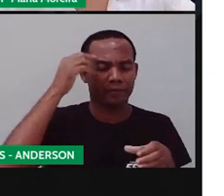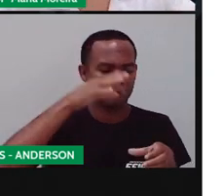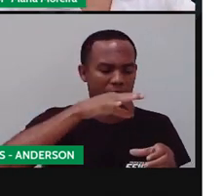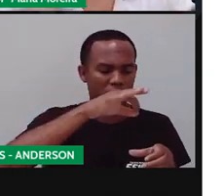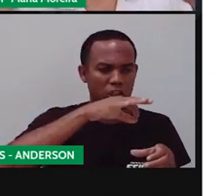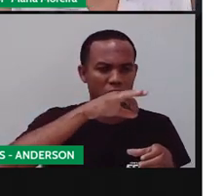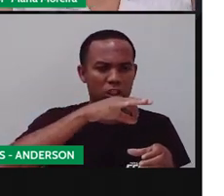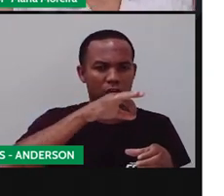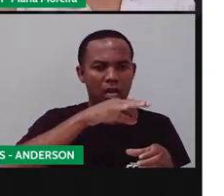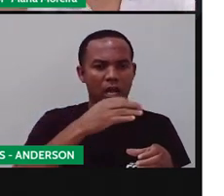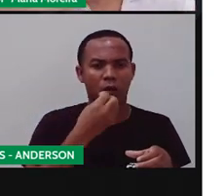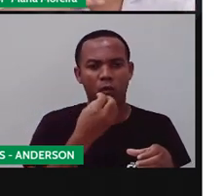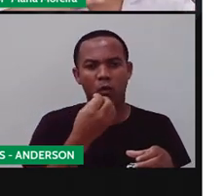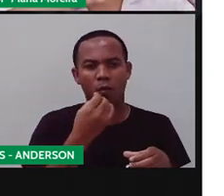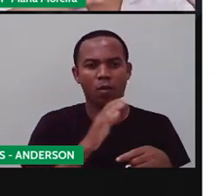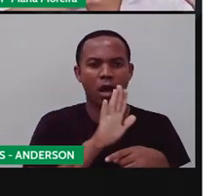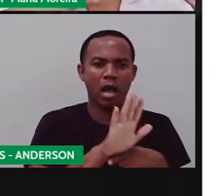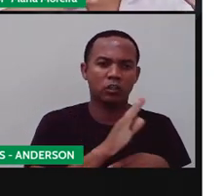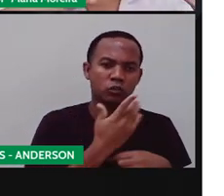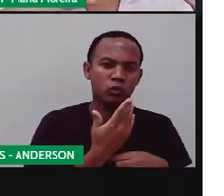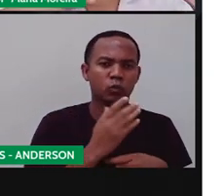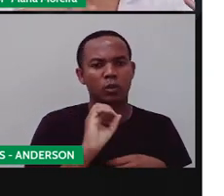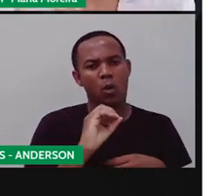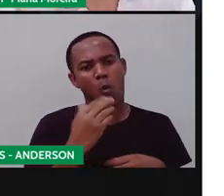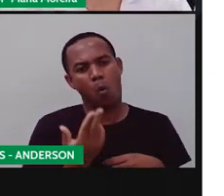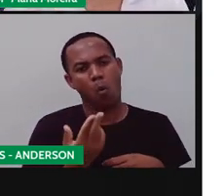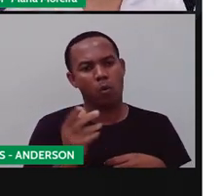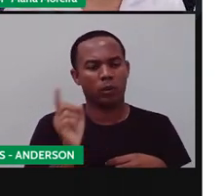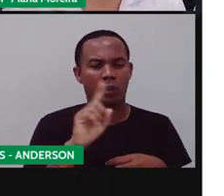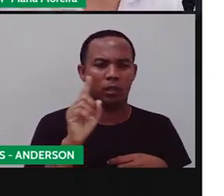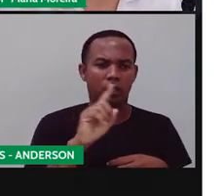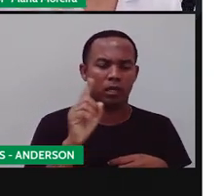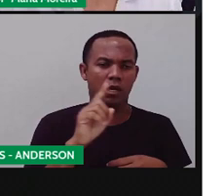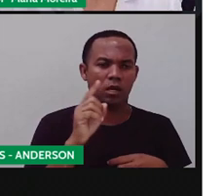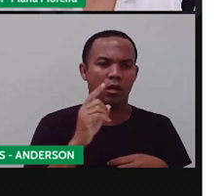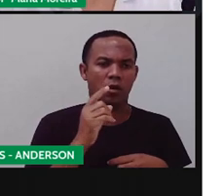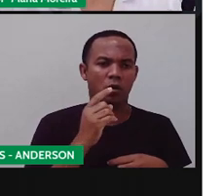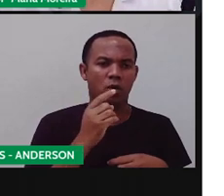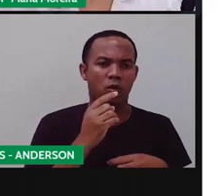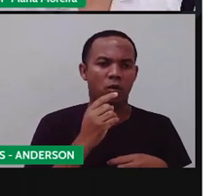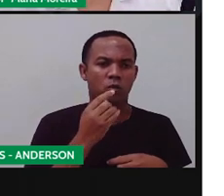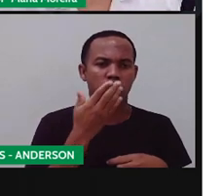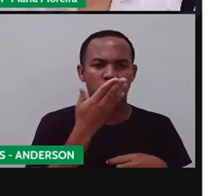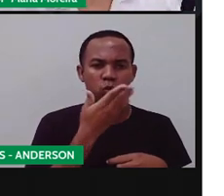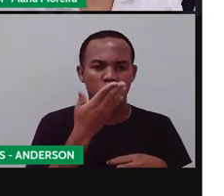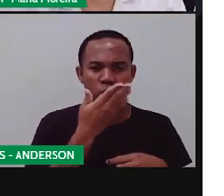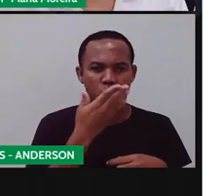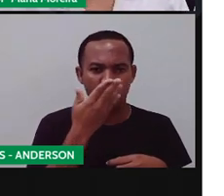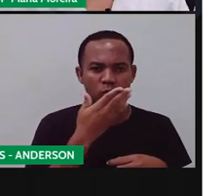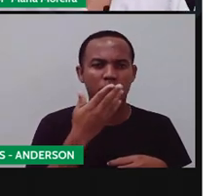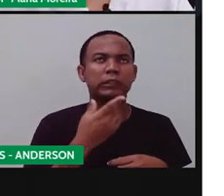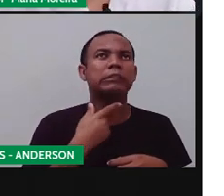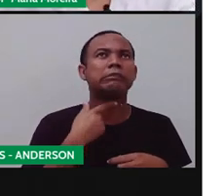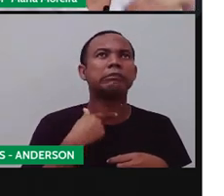serve pra aquilo, ah, beterraba com cebola e açúcar é bom pra garganta.